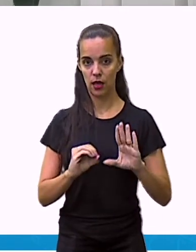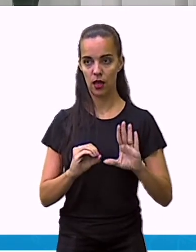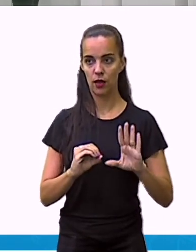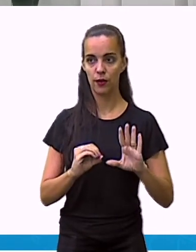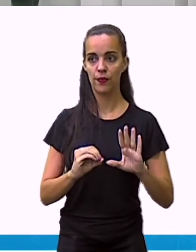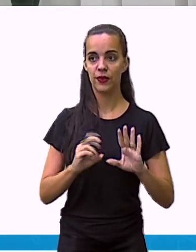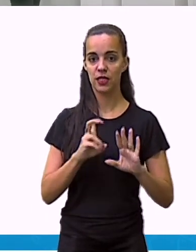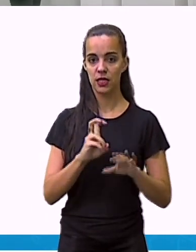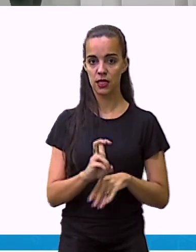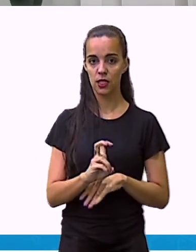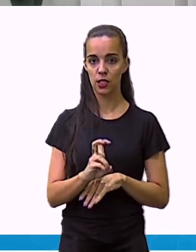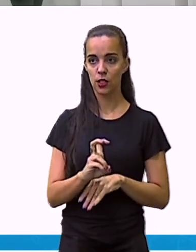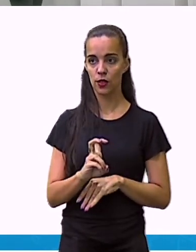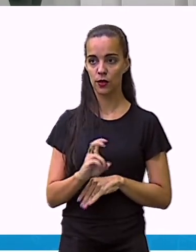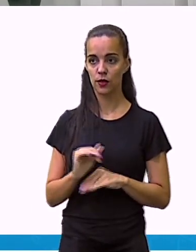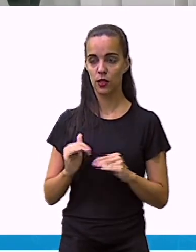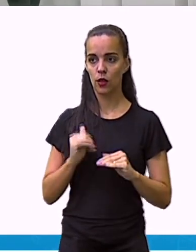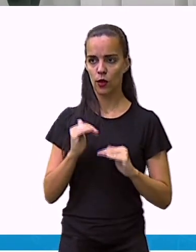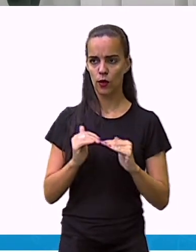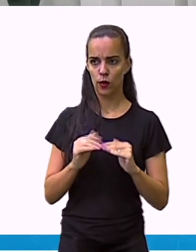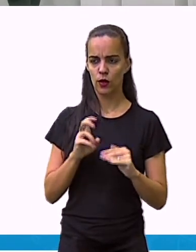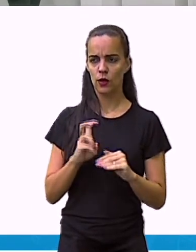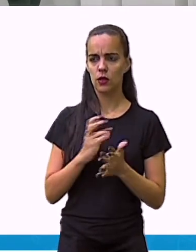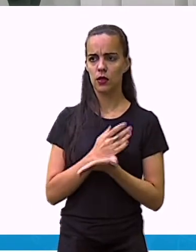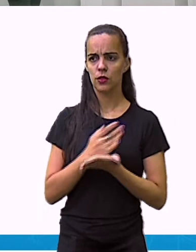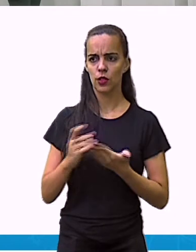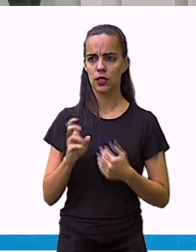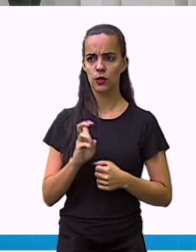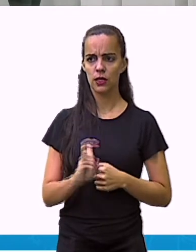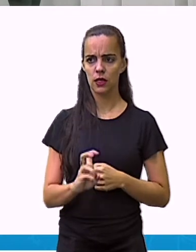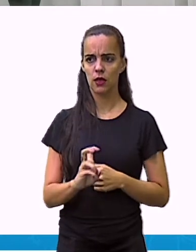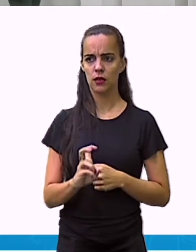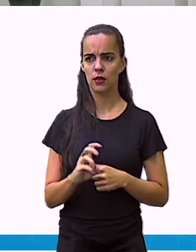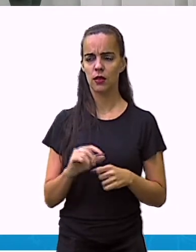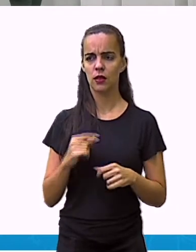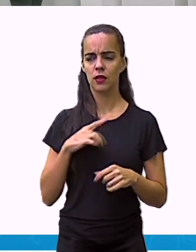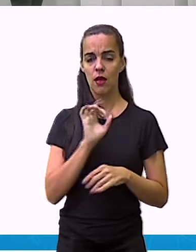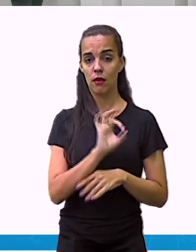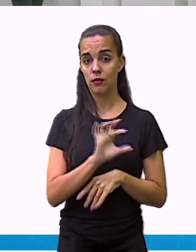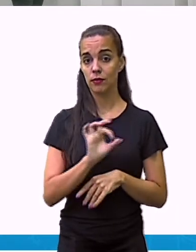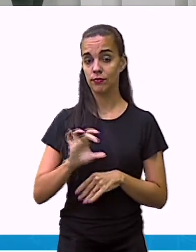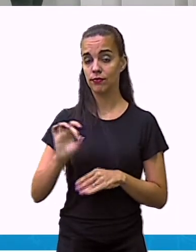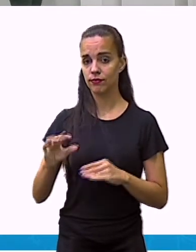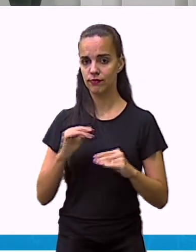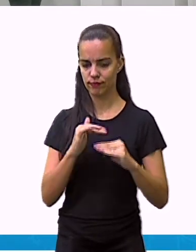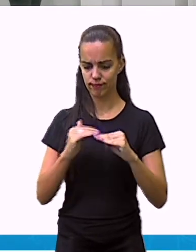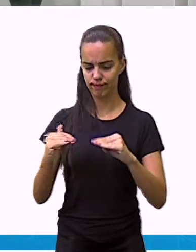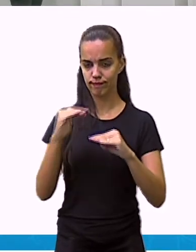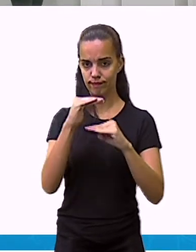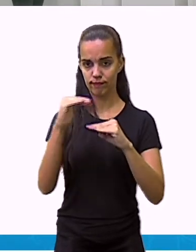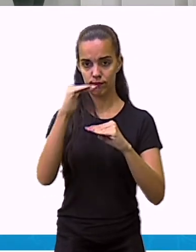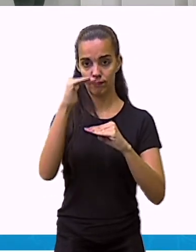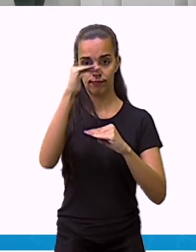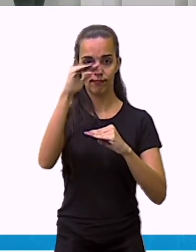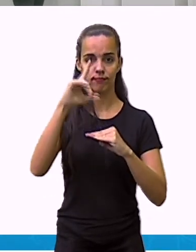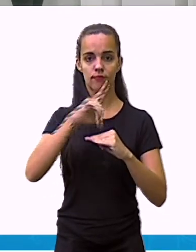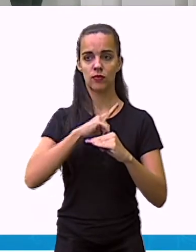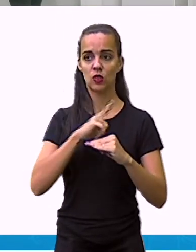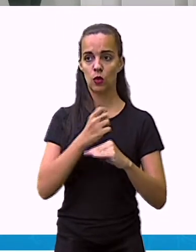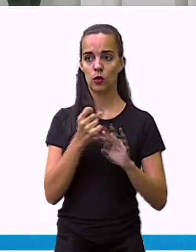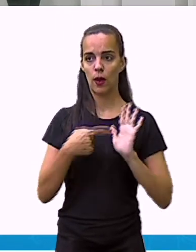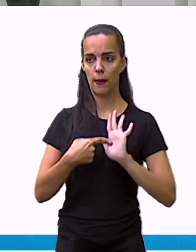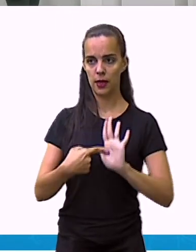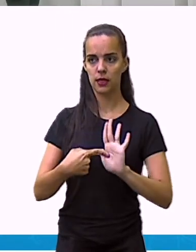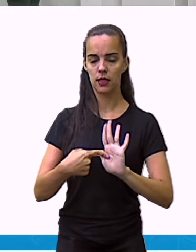0 e vou subir já para o 5. Ou seja, cada barrinha minha, para cada barrinha, eu vou acrescentar